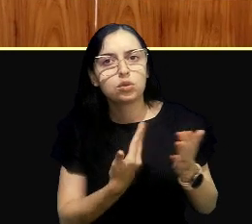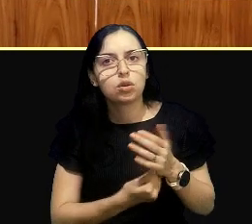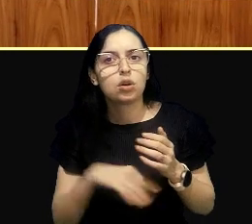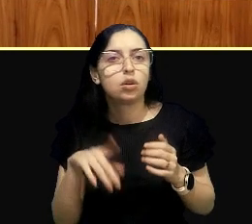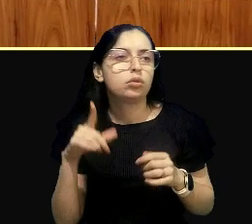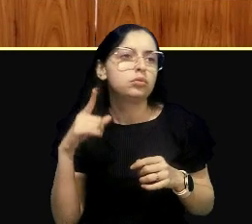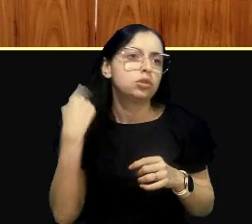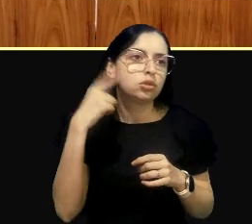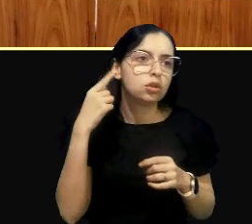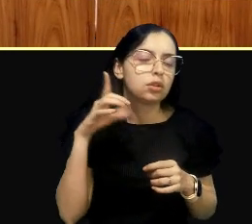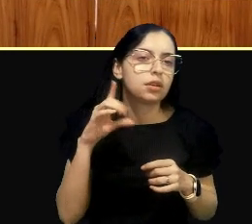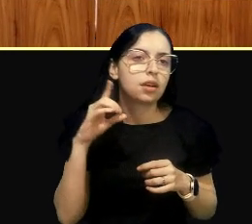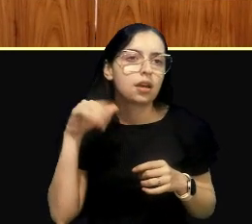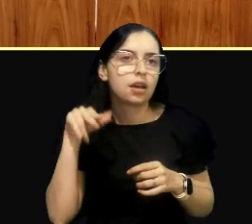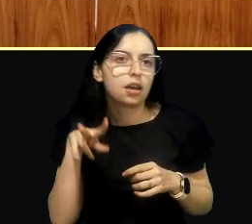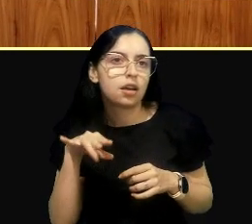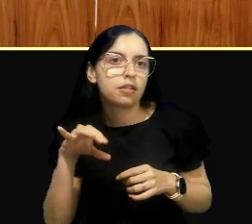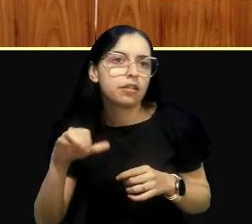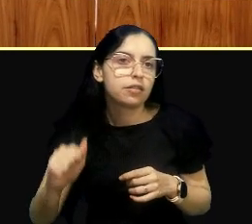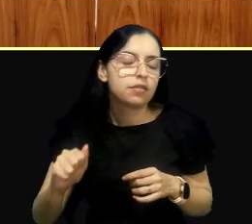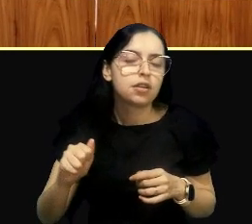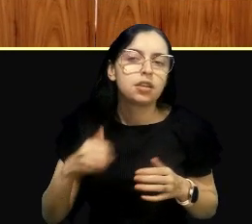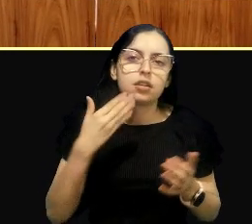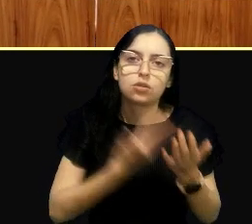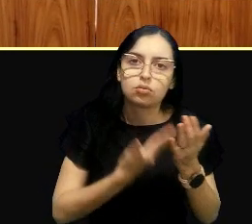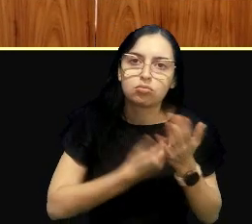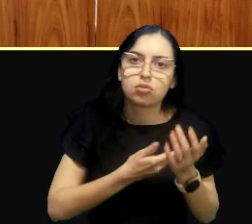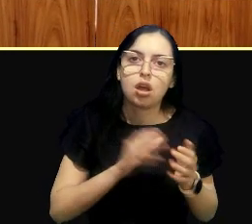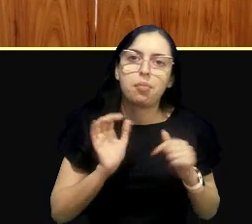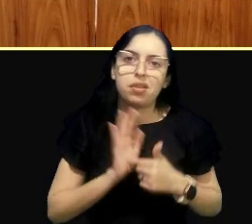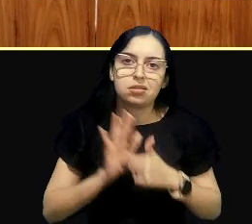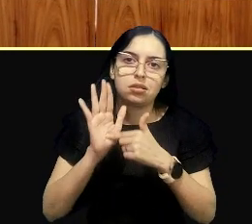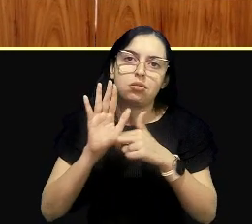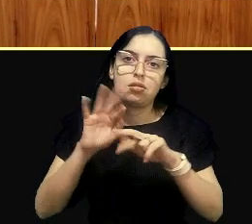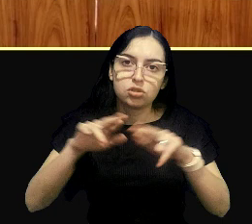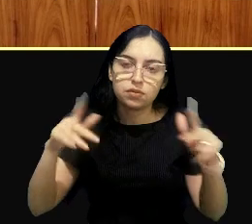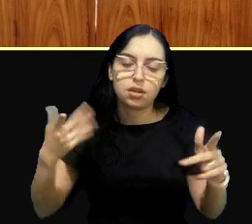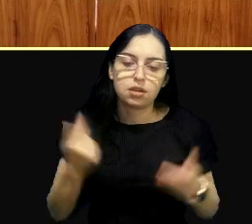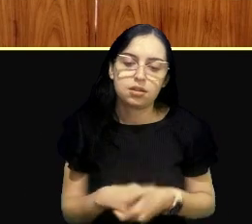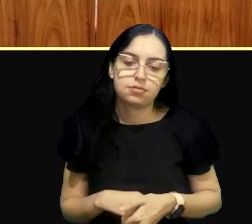acabou de apresentar, tem um estudo aqui na nossa região, então, assim, e,